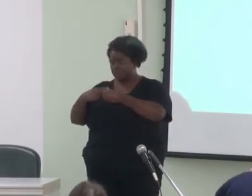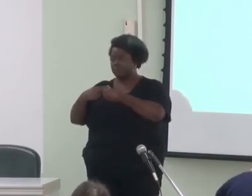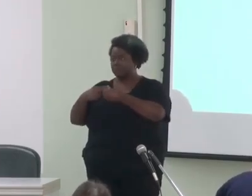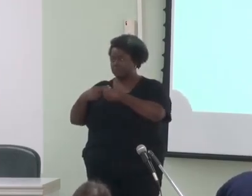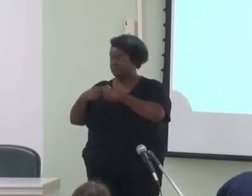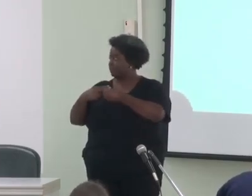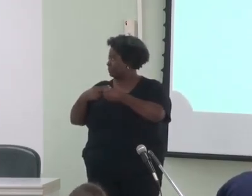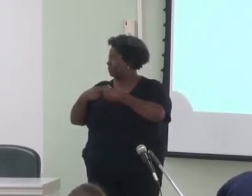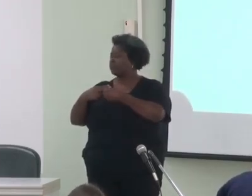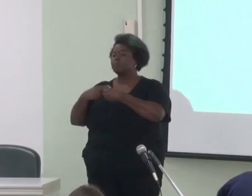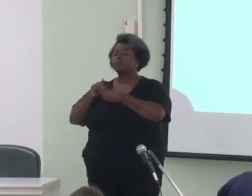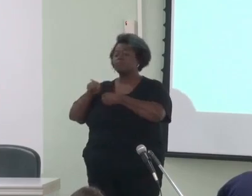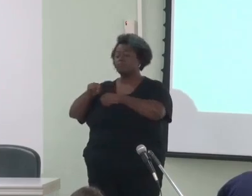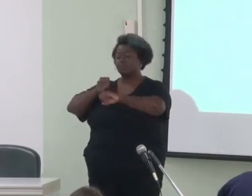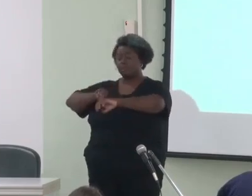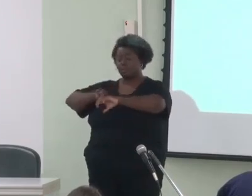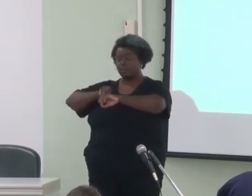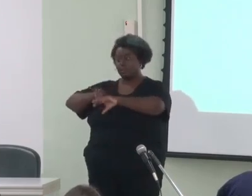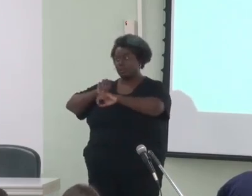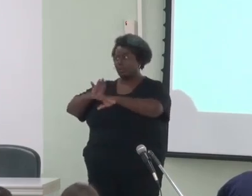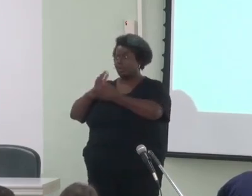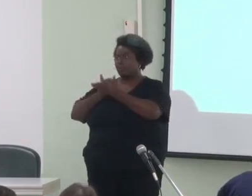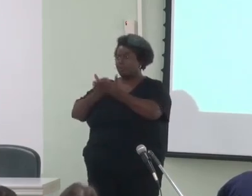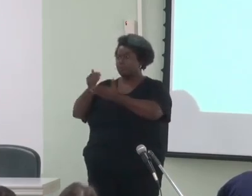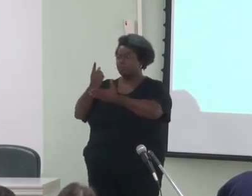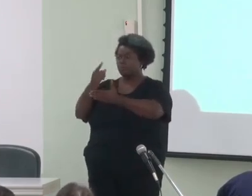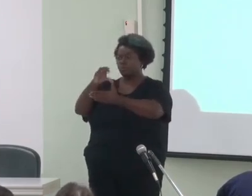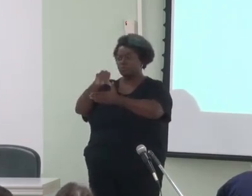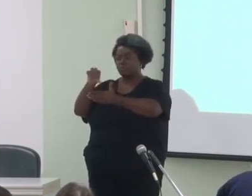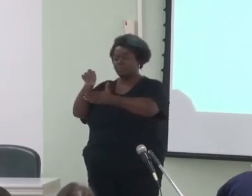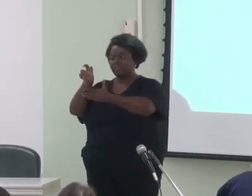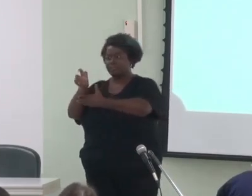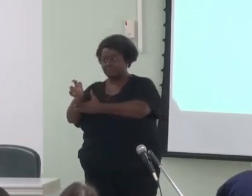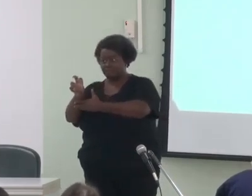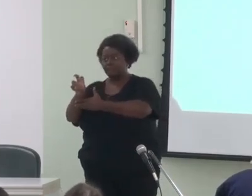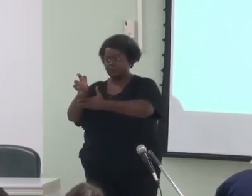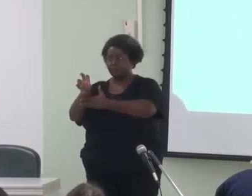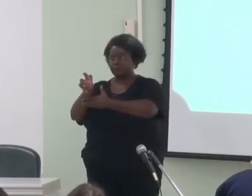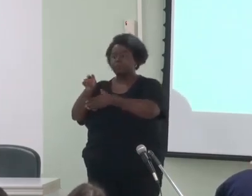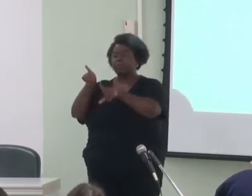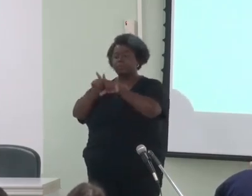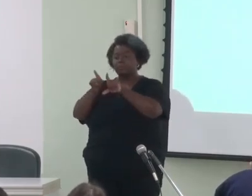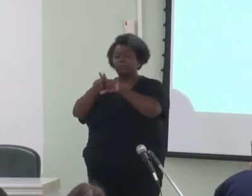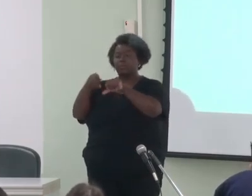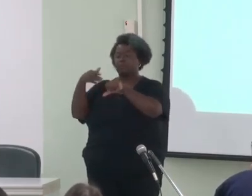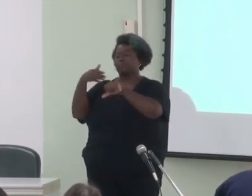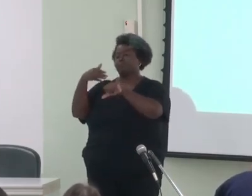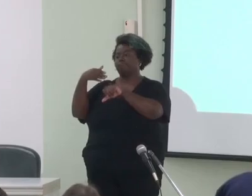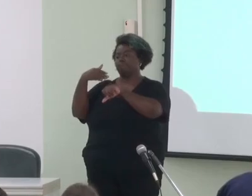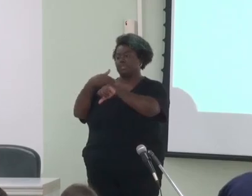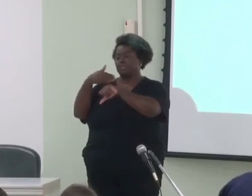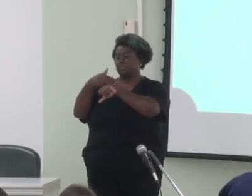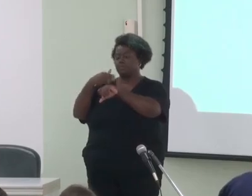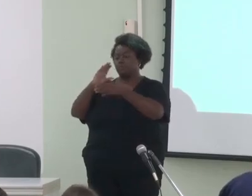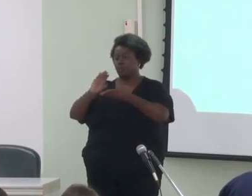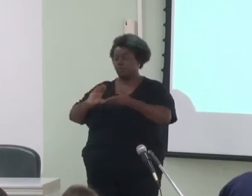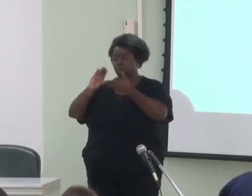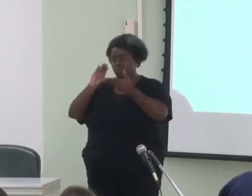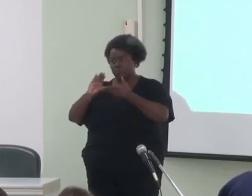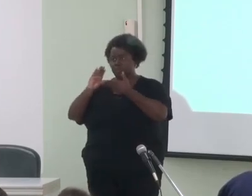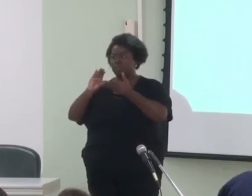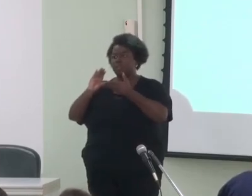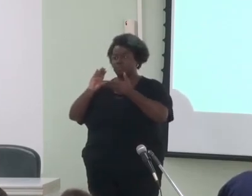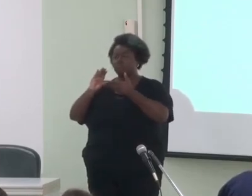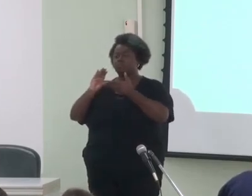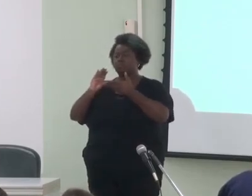Filho, onde leciona desde 1995. Também é membro titular do Conselho Functional Grammar